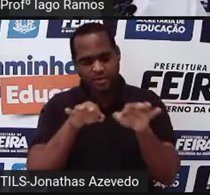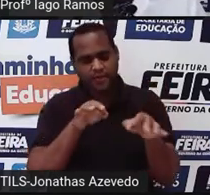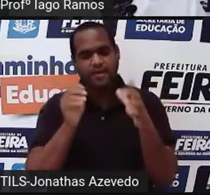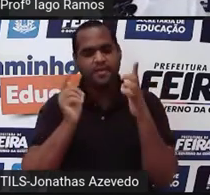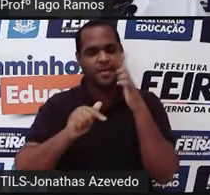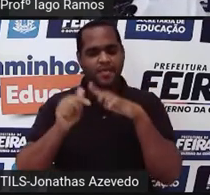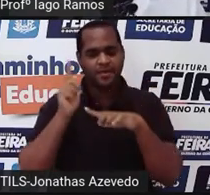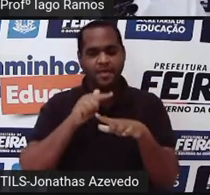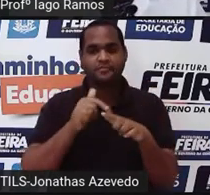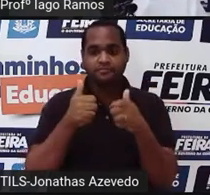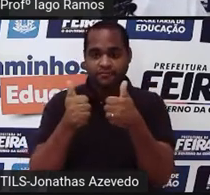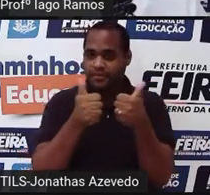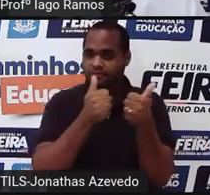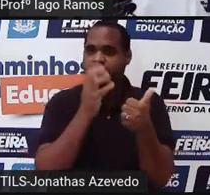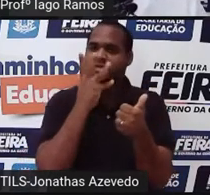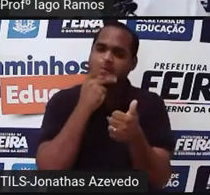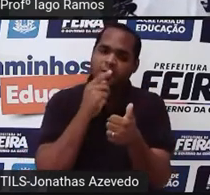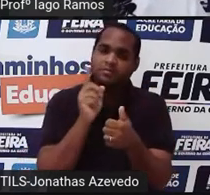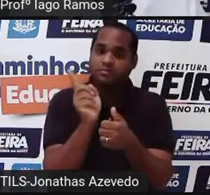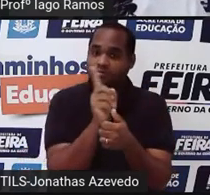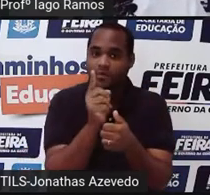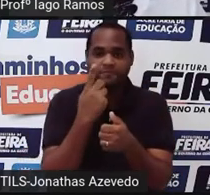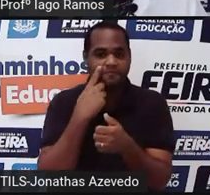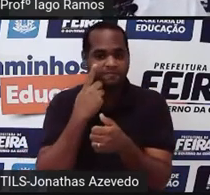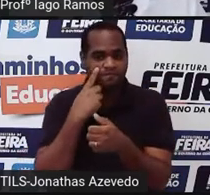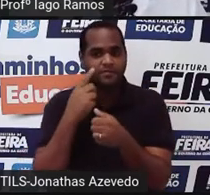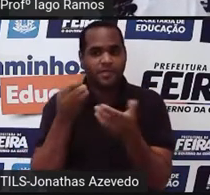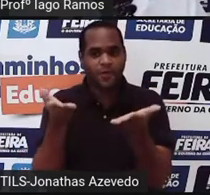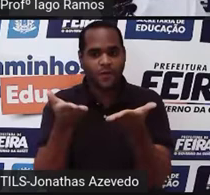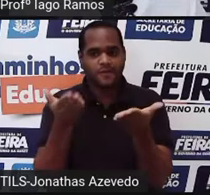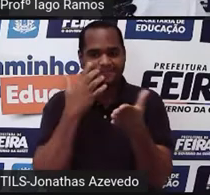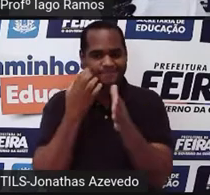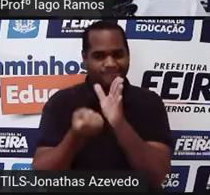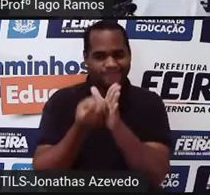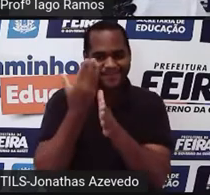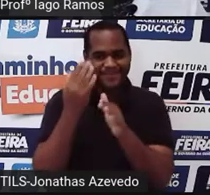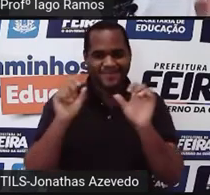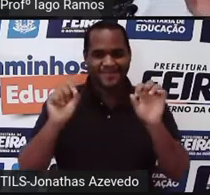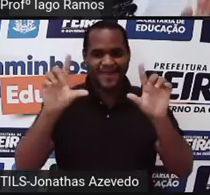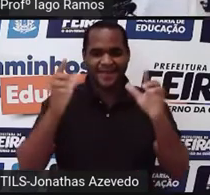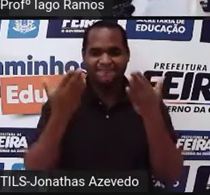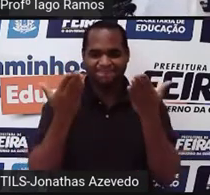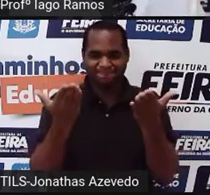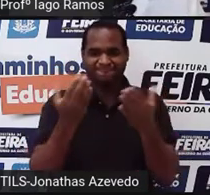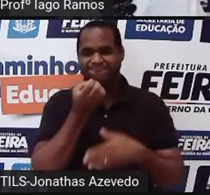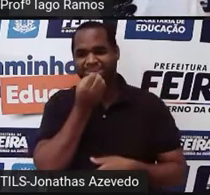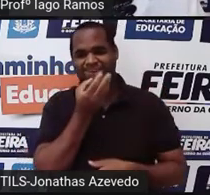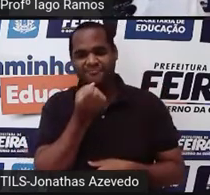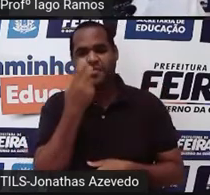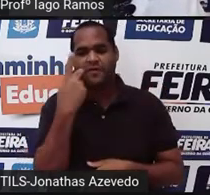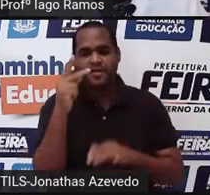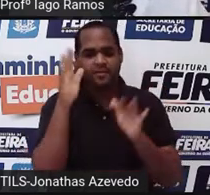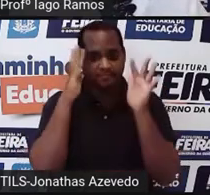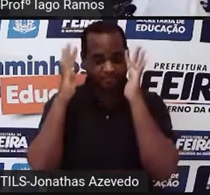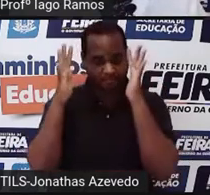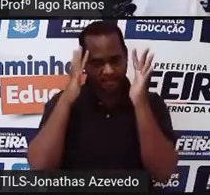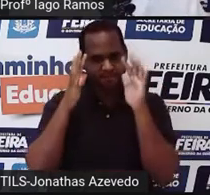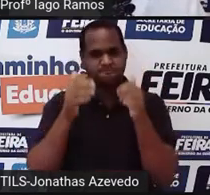tá bom? Então sem demora, a situação é essa que vai aparecer aí na tela, olha só, para você pensar,